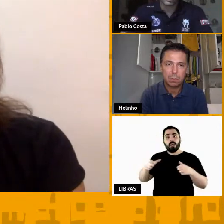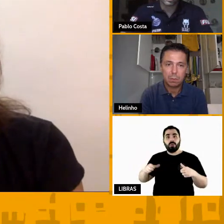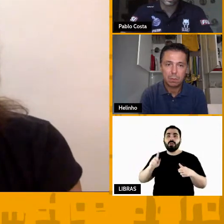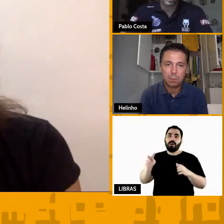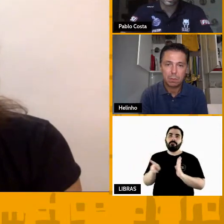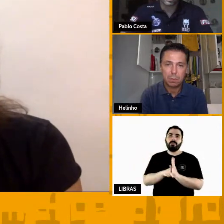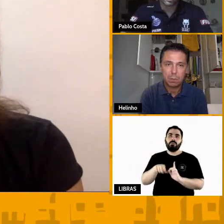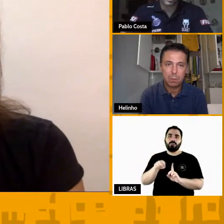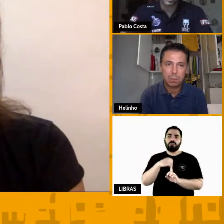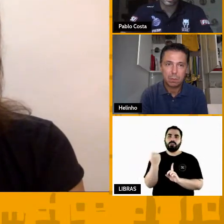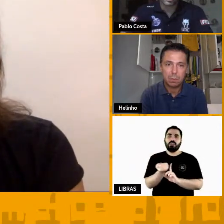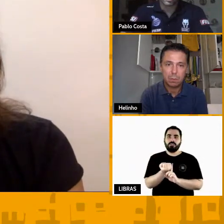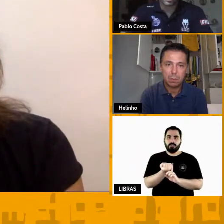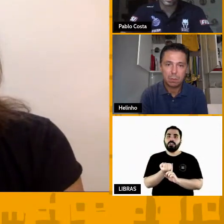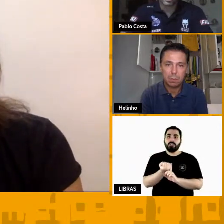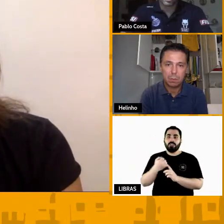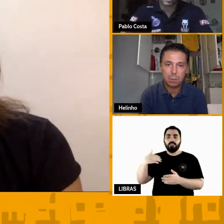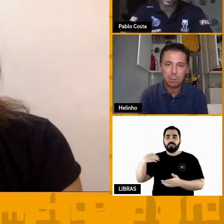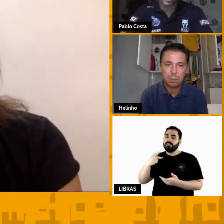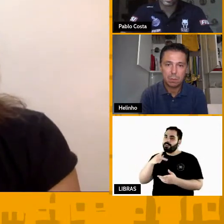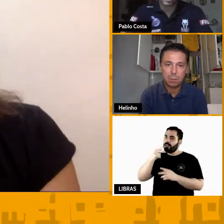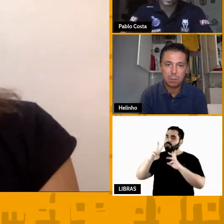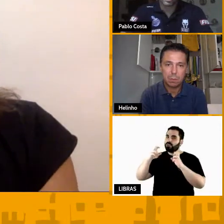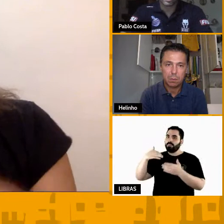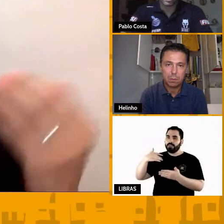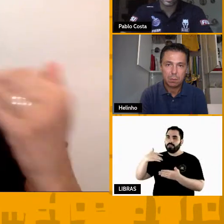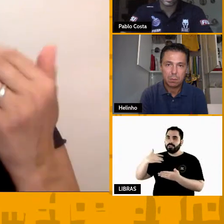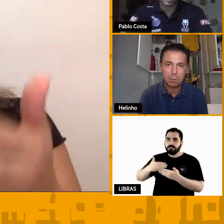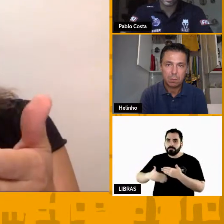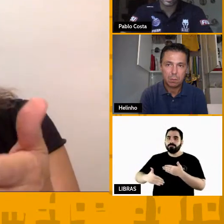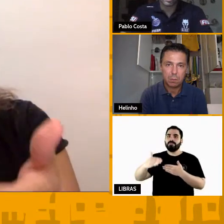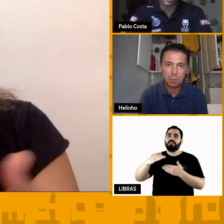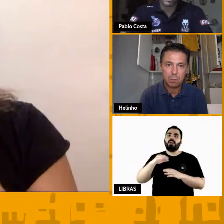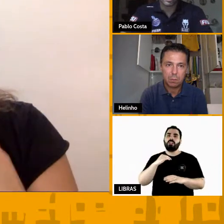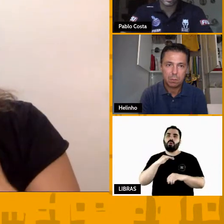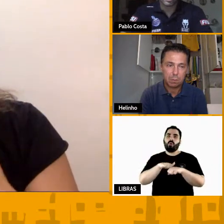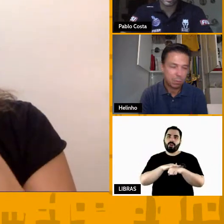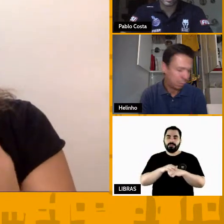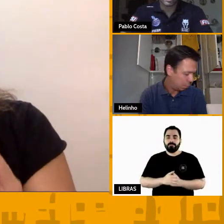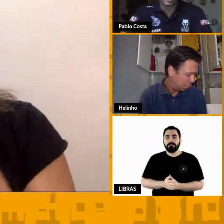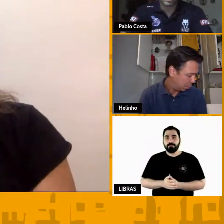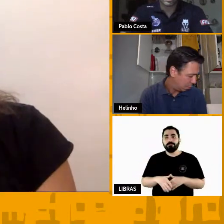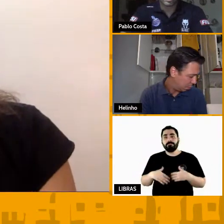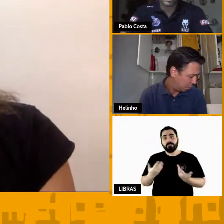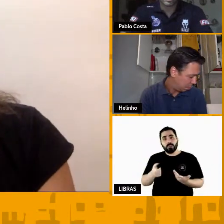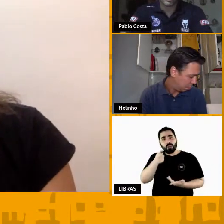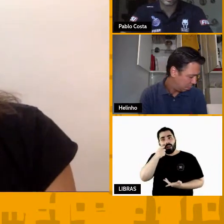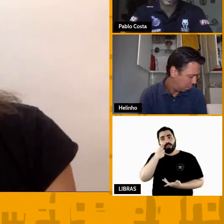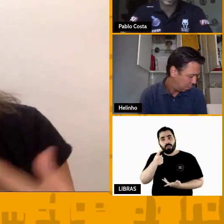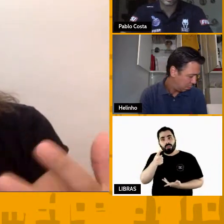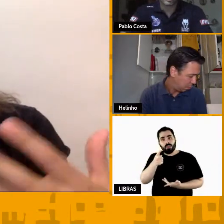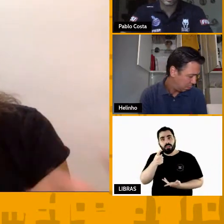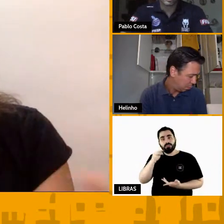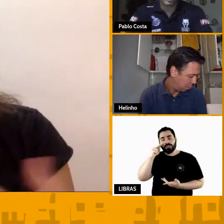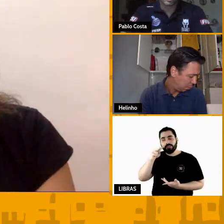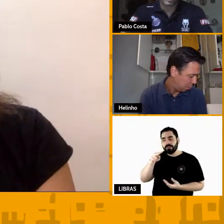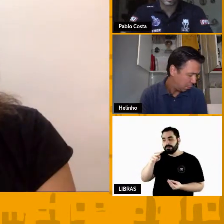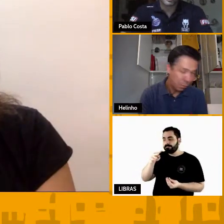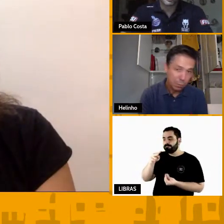éticos também ao longo do nosso papo. Então, basicamente, e muito interessante, a primeira vez que eu participo de um